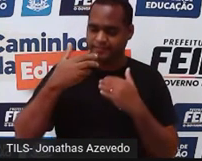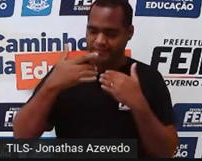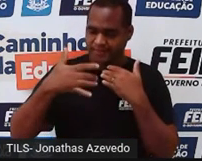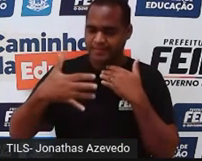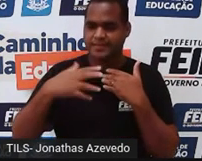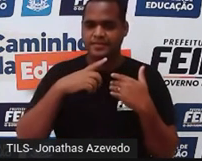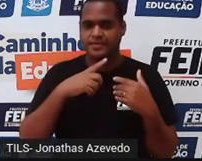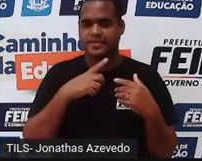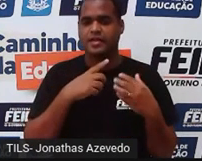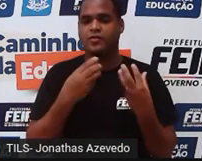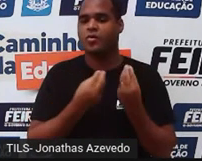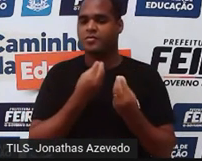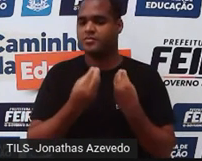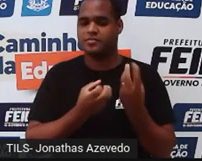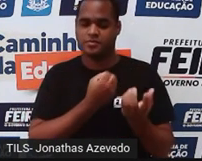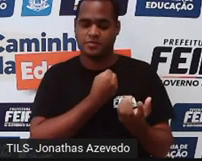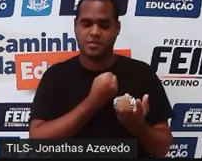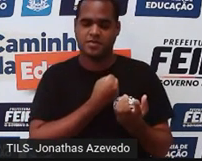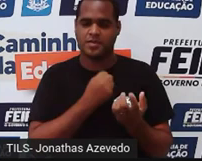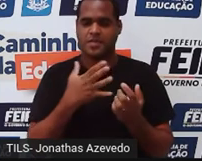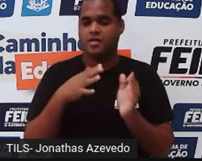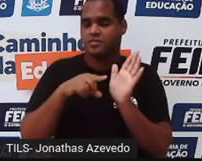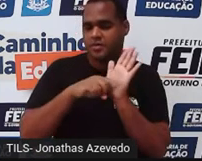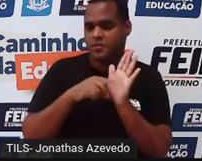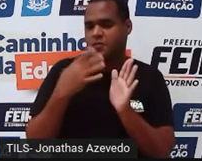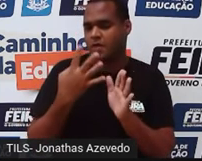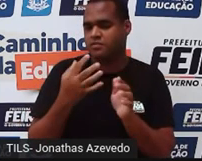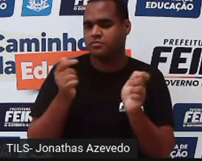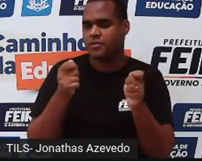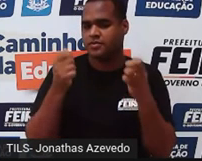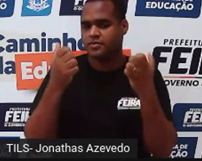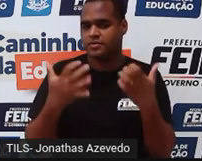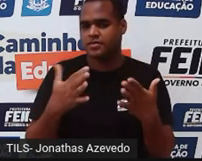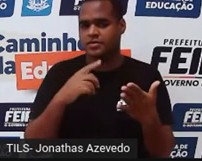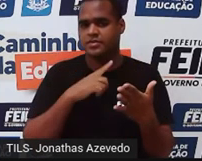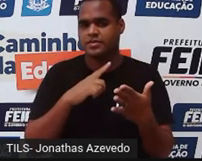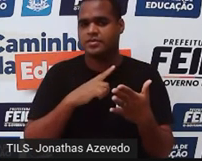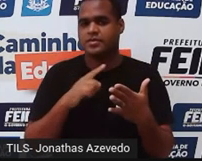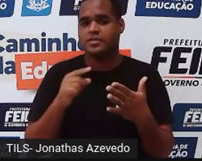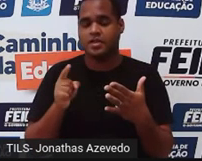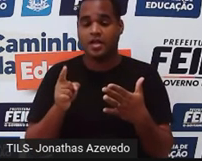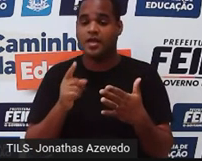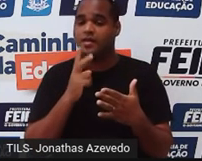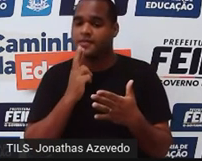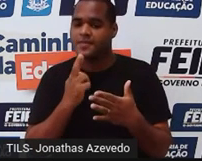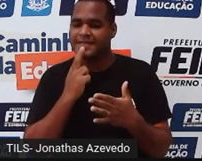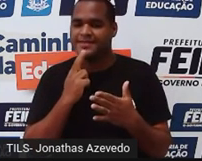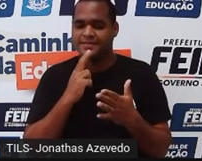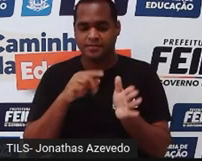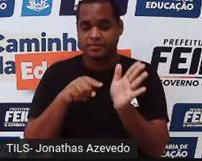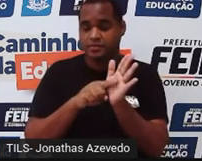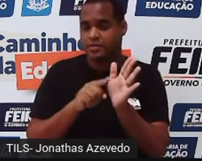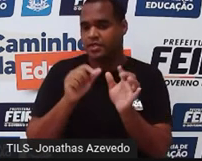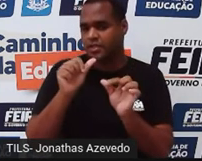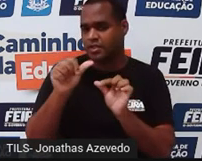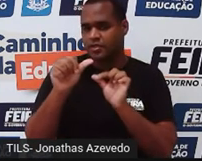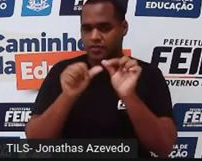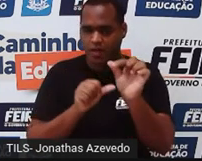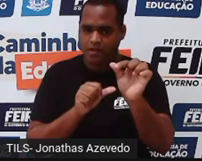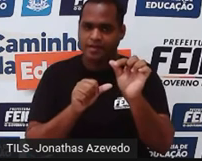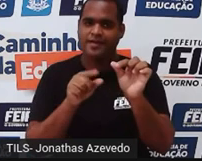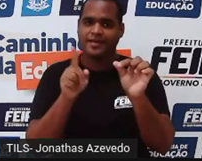nessa reta numérica. Só que eu vou somar menos 4. Como eu estou somando um número negativo, eu tenho que ir no sentido dos